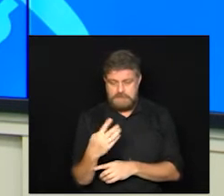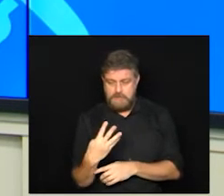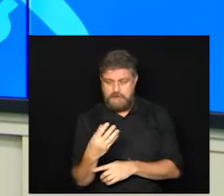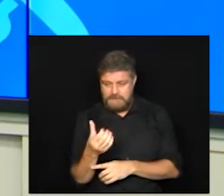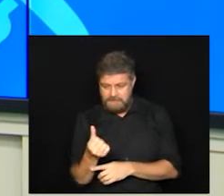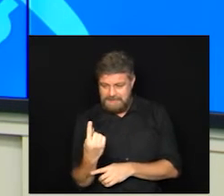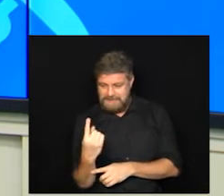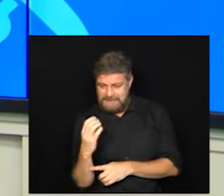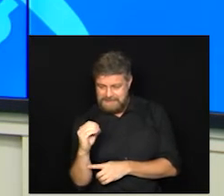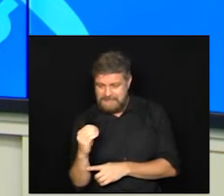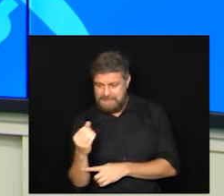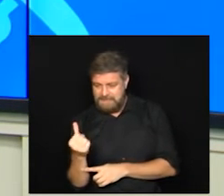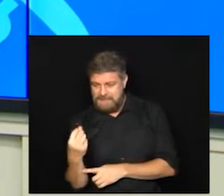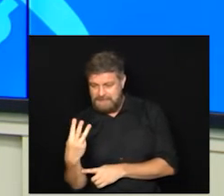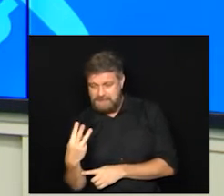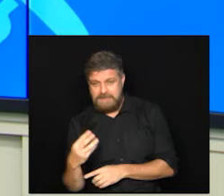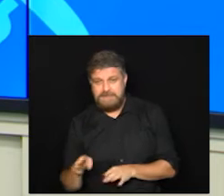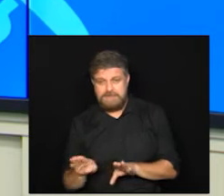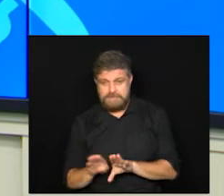37461063